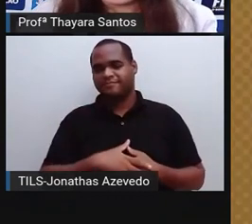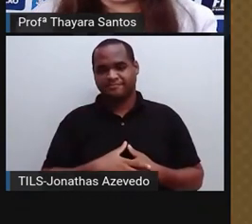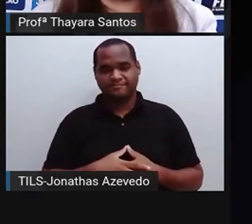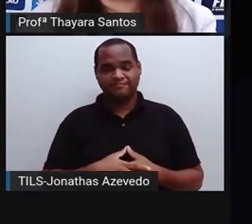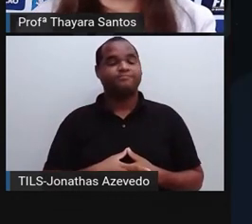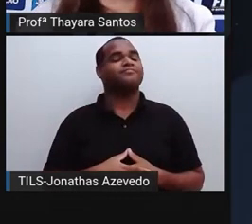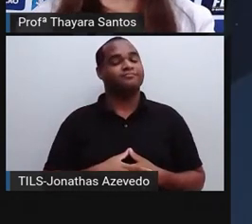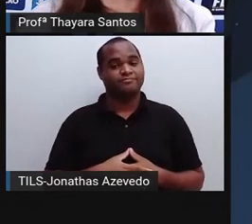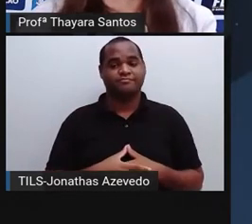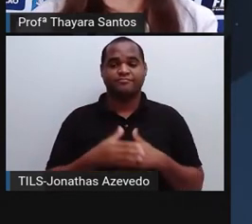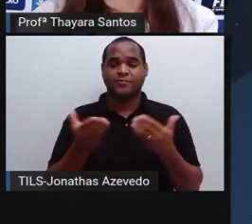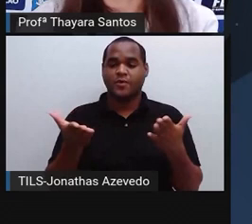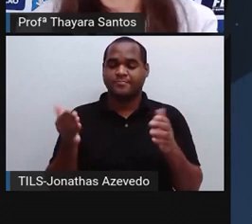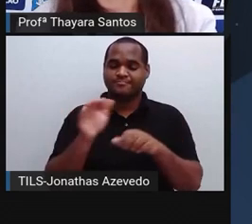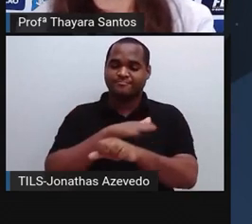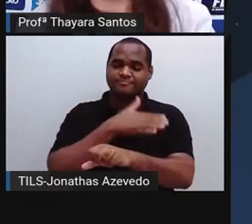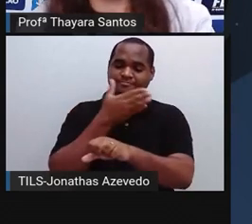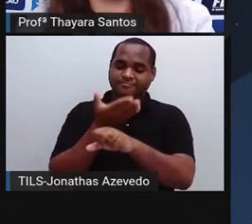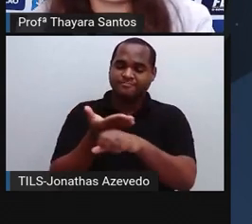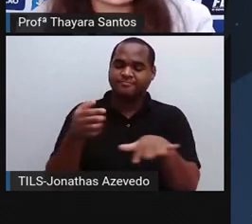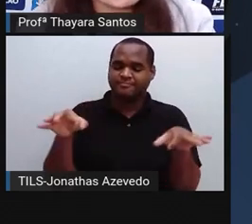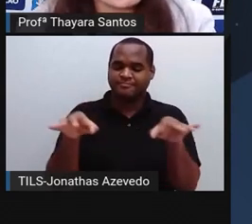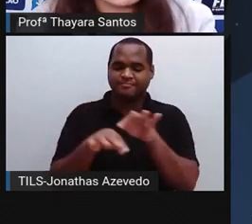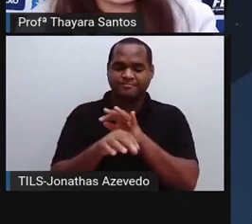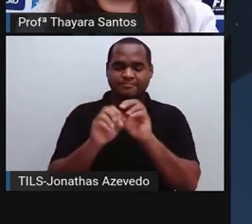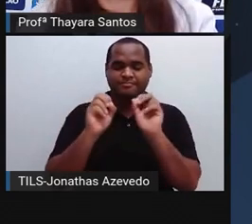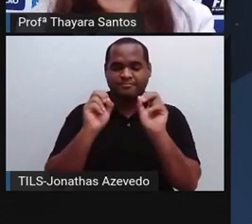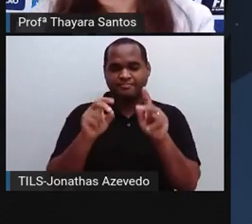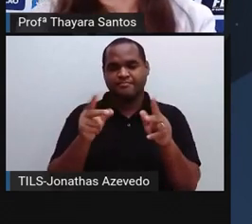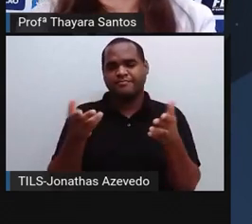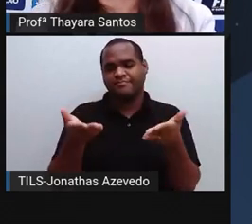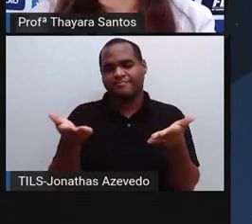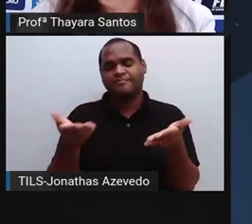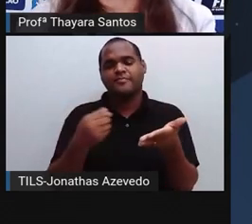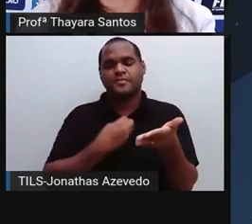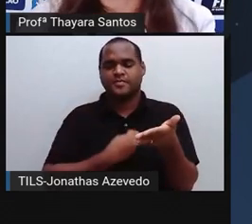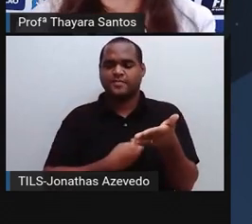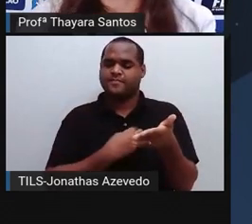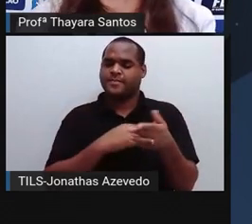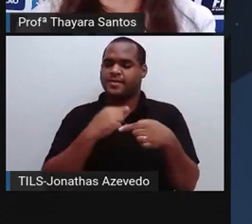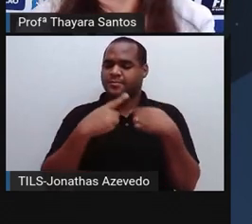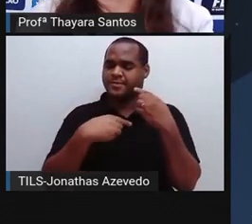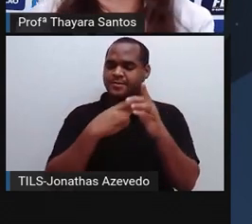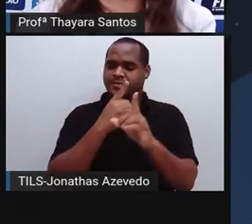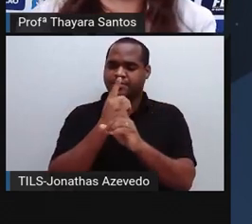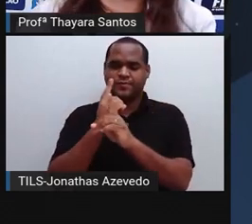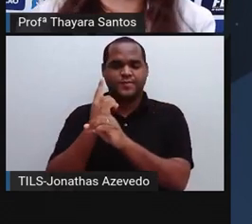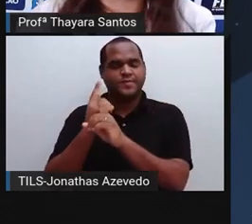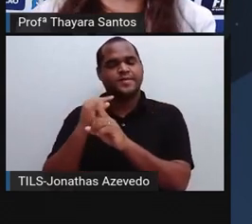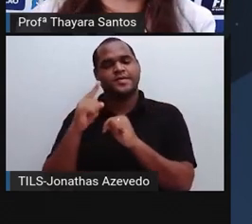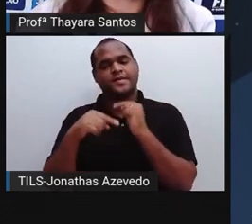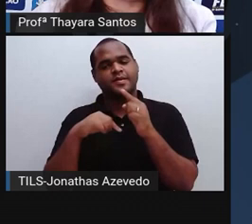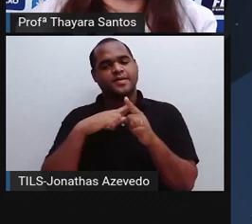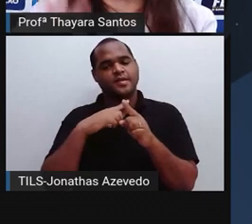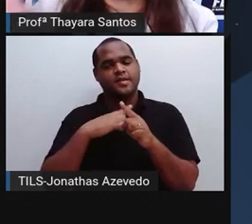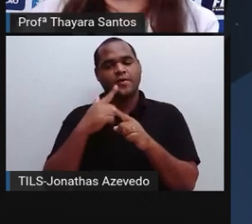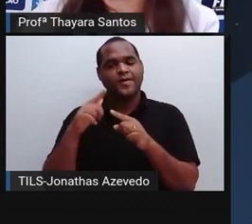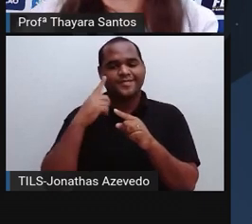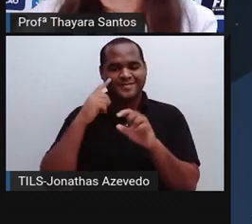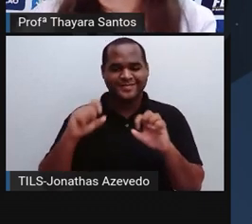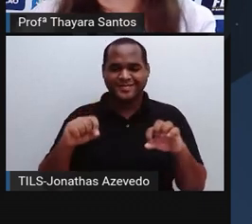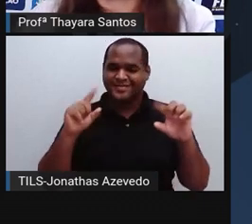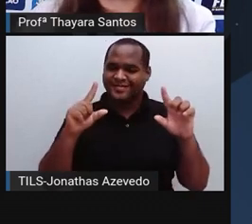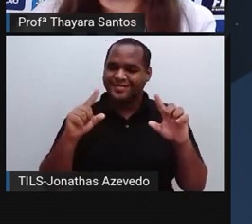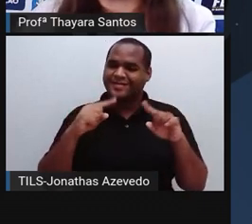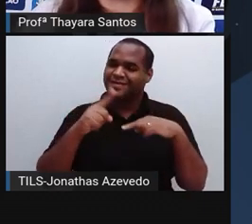Então, por hoje, a gente vai ficar por aqui. Mas a gente se encontra de novo muito em breve na nossa próxima aula. Porque daqui a